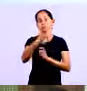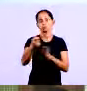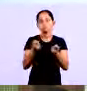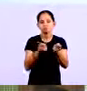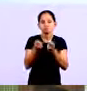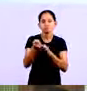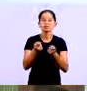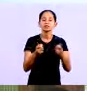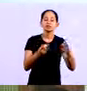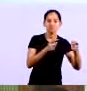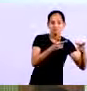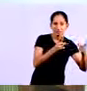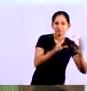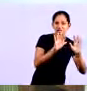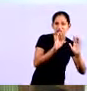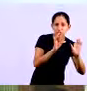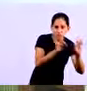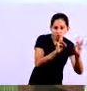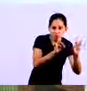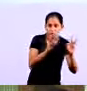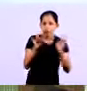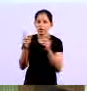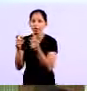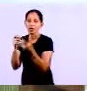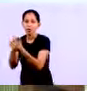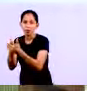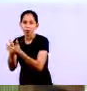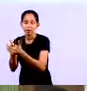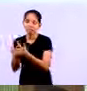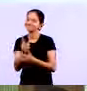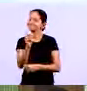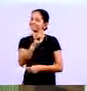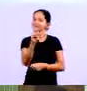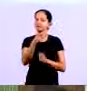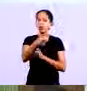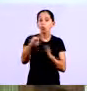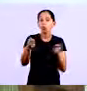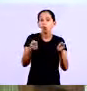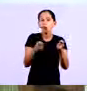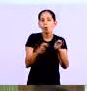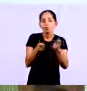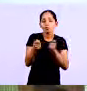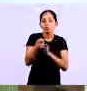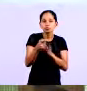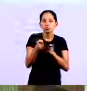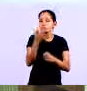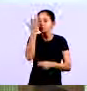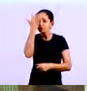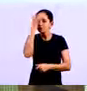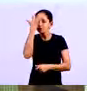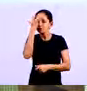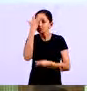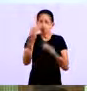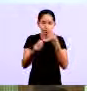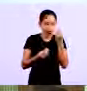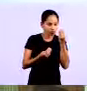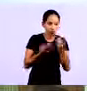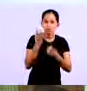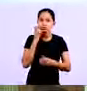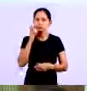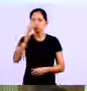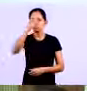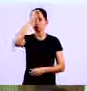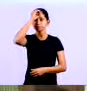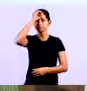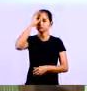importante quanto vender e receber porque se você não tiver controle provavelmente você está andando no escuro e quem anda no escuro ou tropeça e cai ou cai no